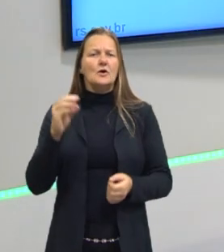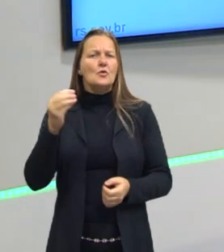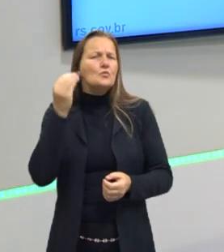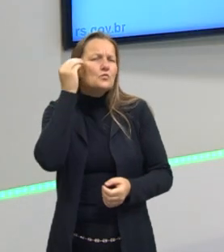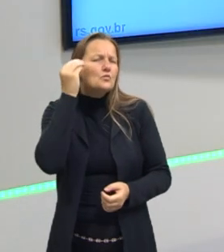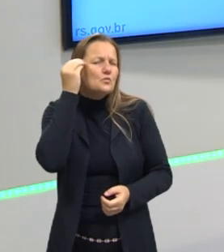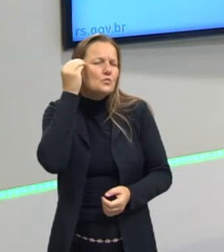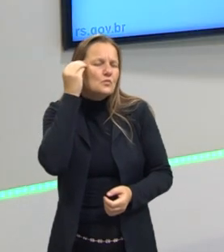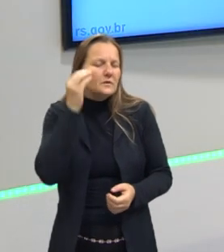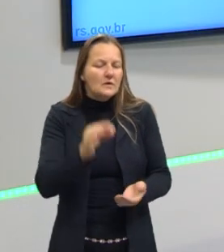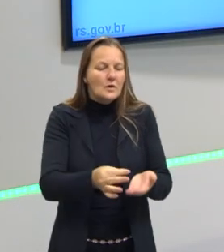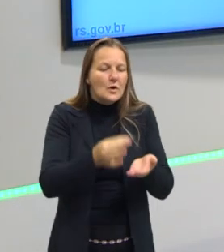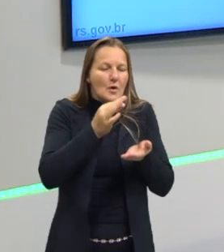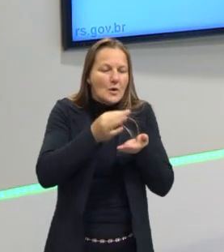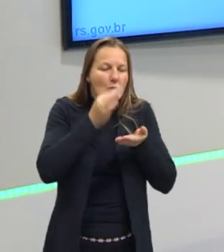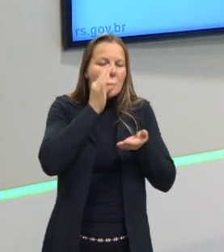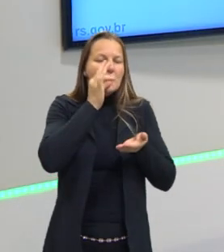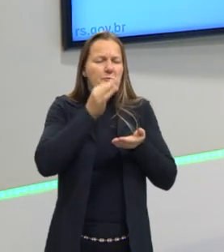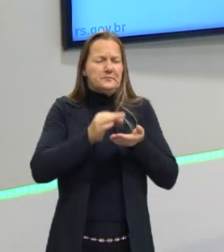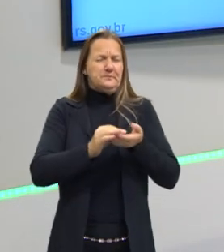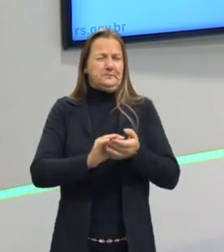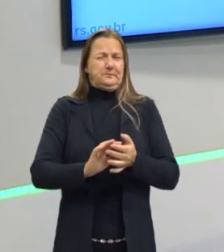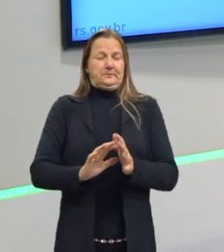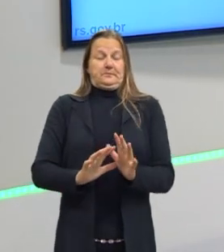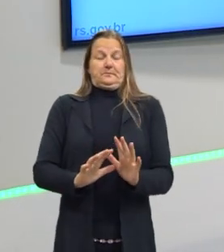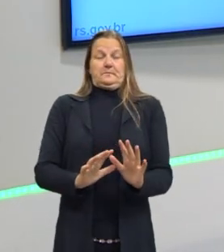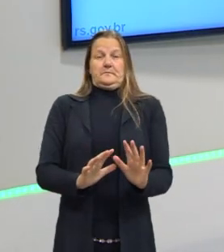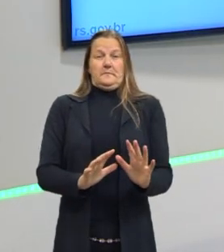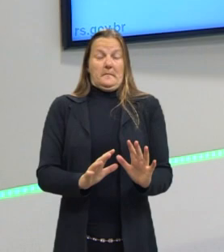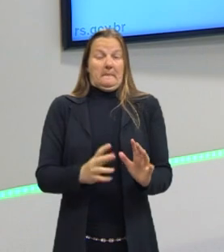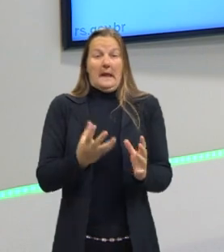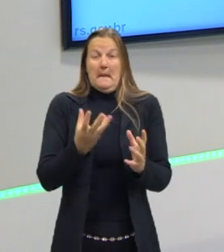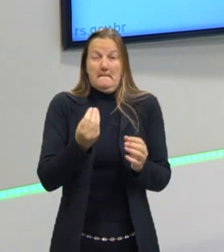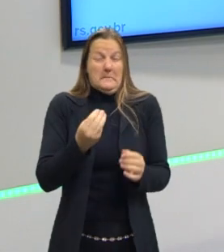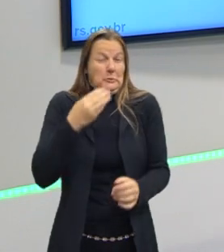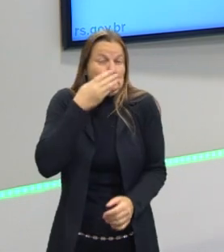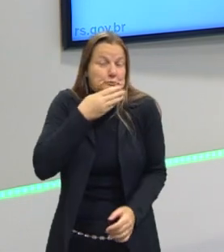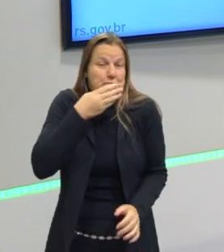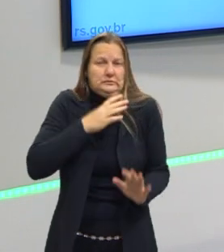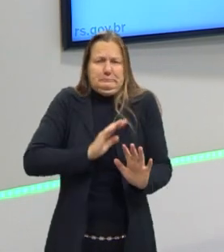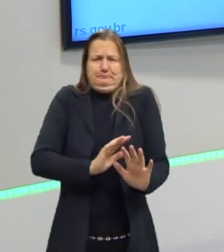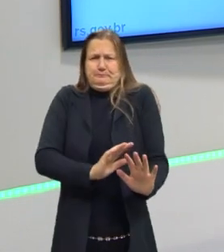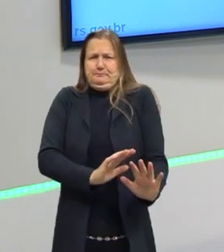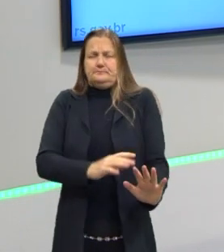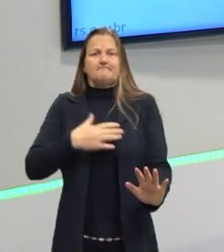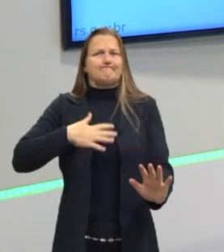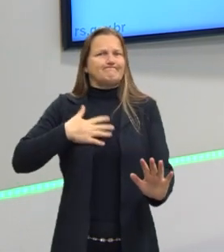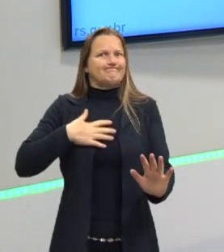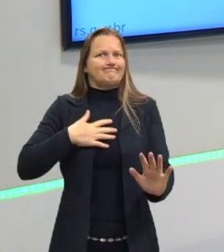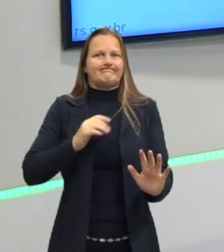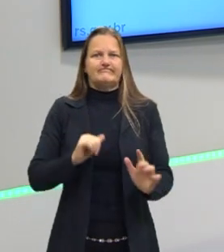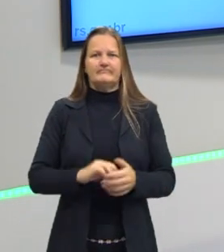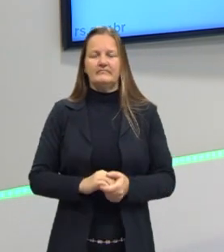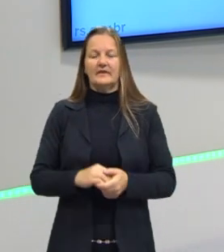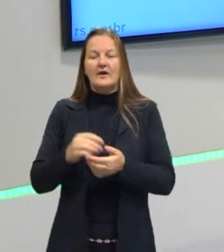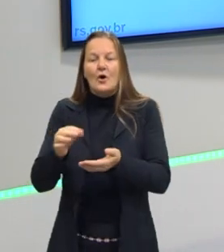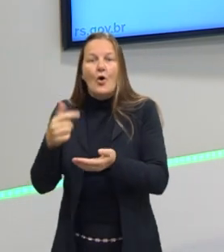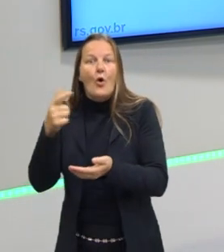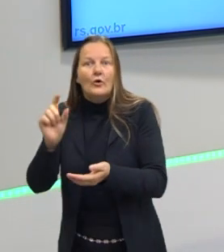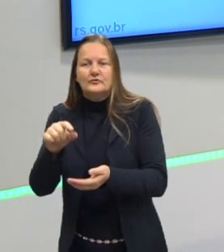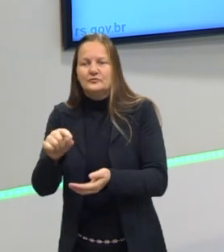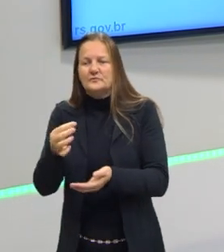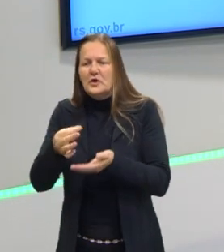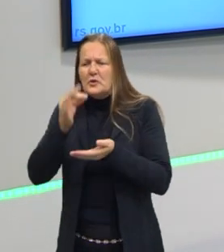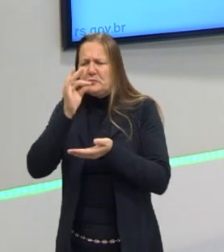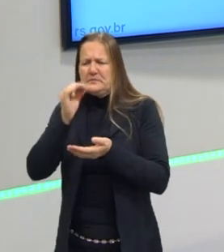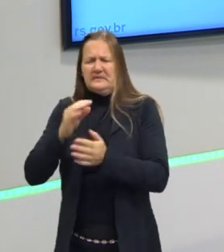adoçado e vejo que ele está enjoativo, está doce demais, que não está do meu gosto. E eu também não gosto de